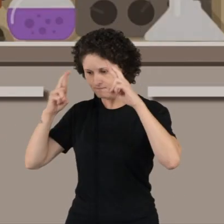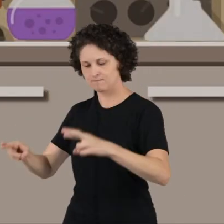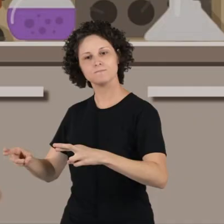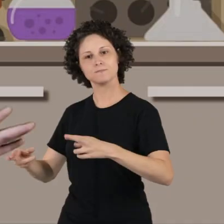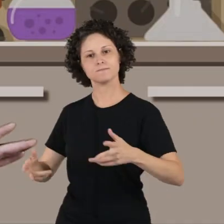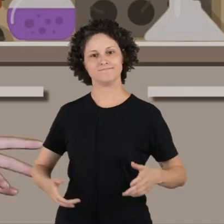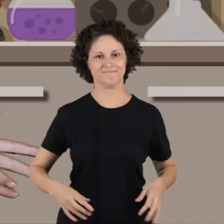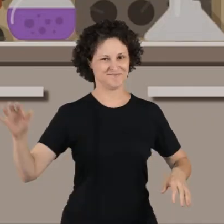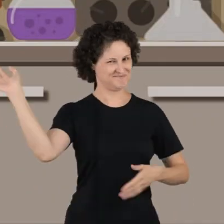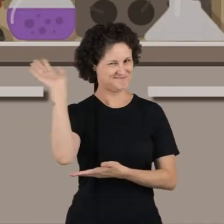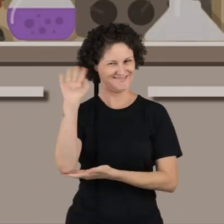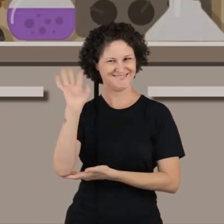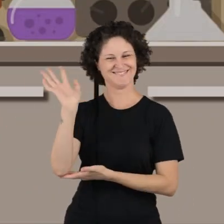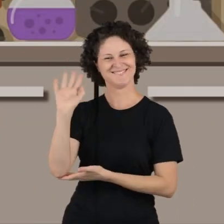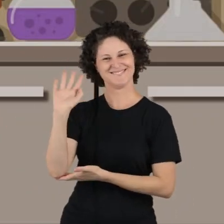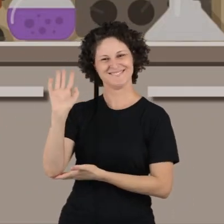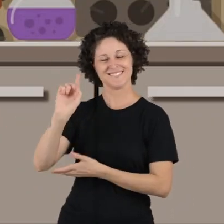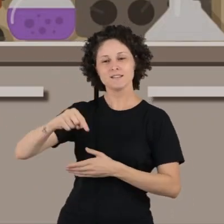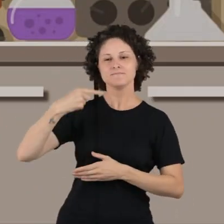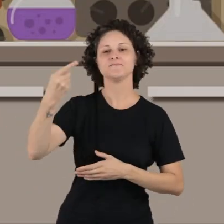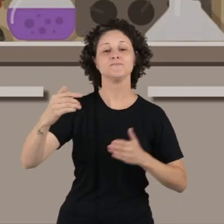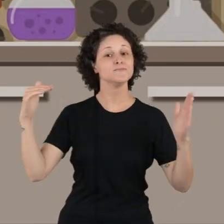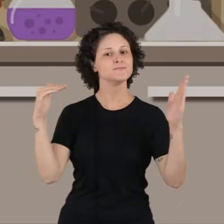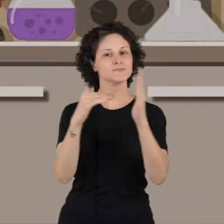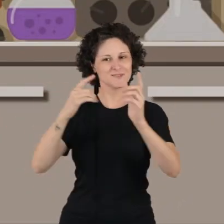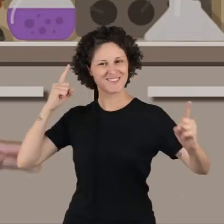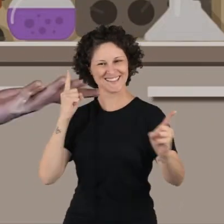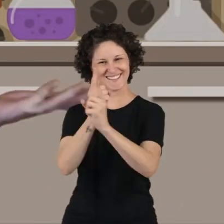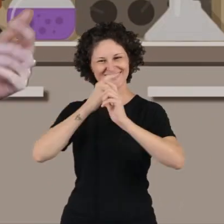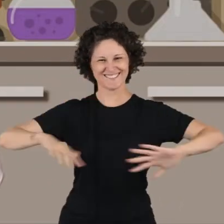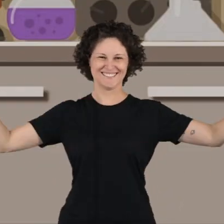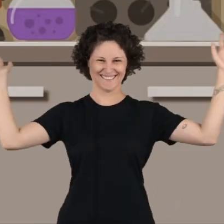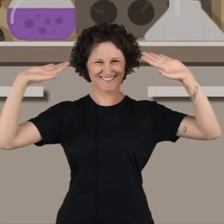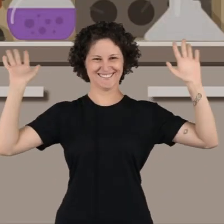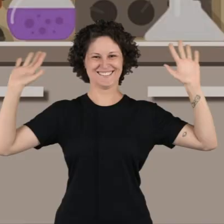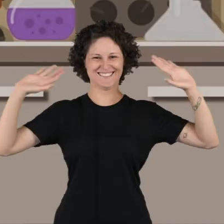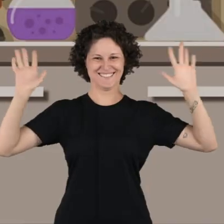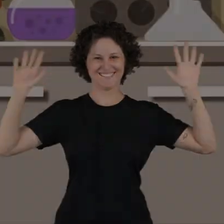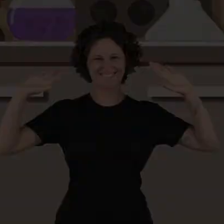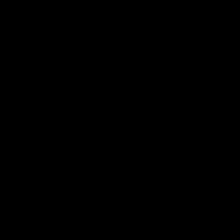sua parte. Bom, eu fico por aqui e você, continue o seu desafio e até a próxima!